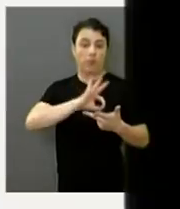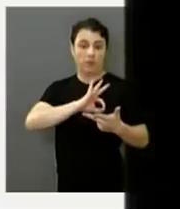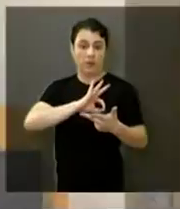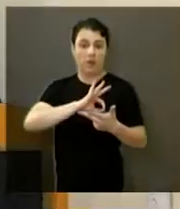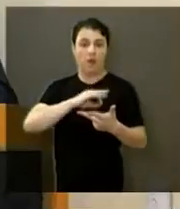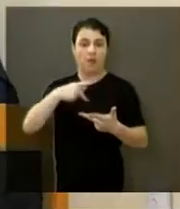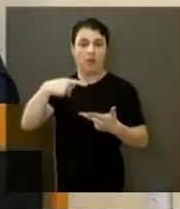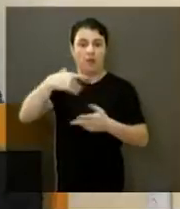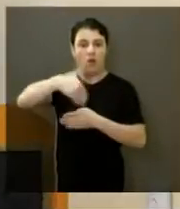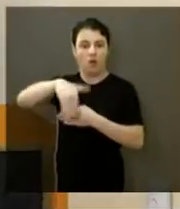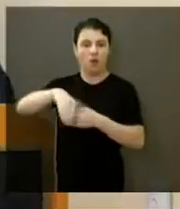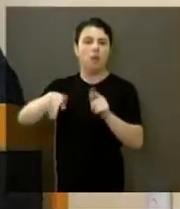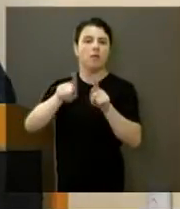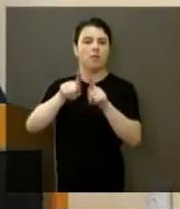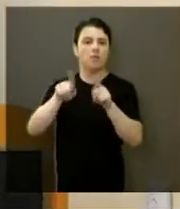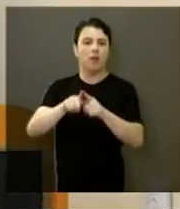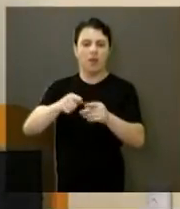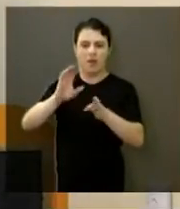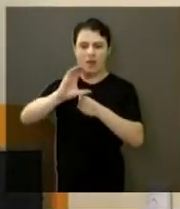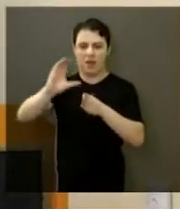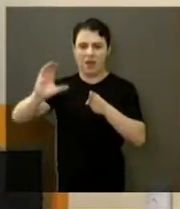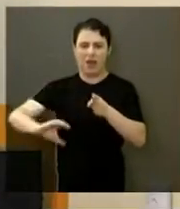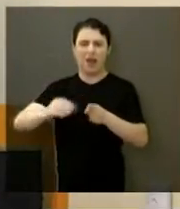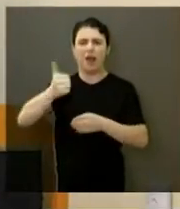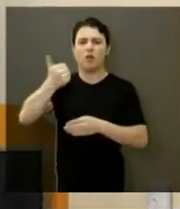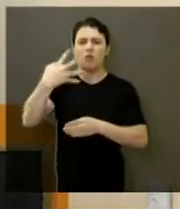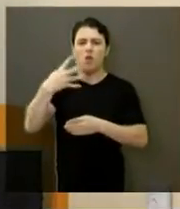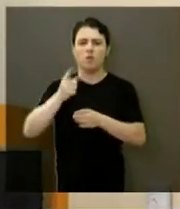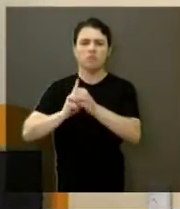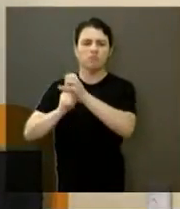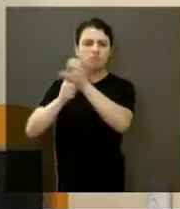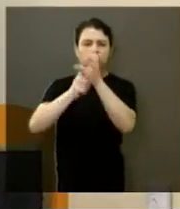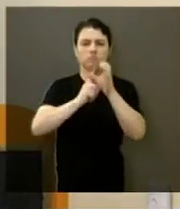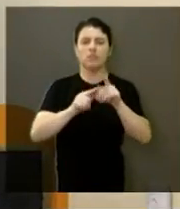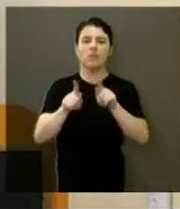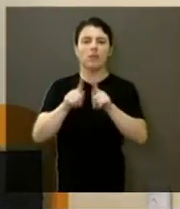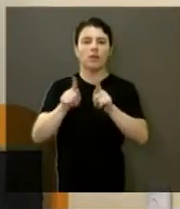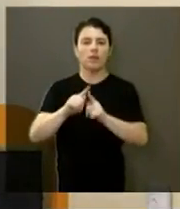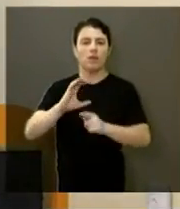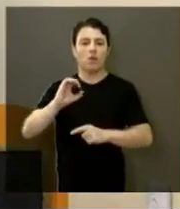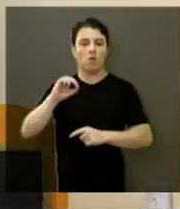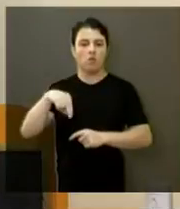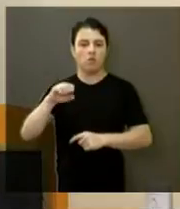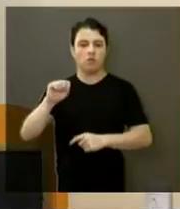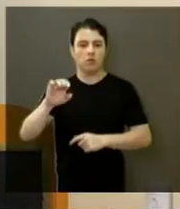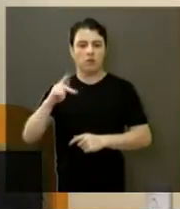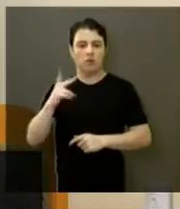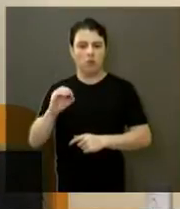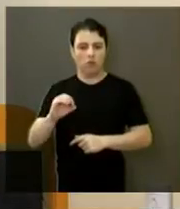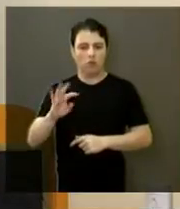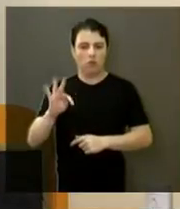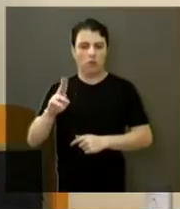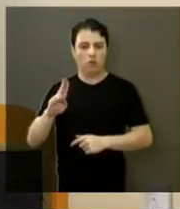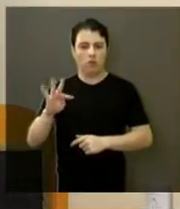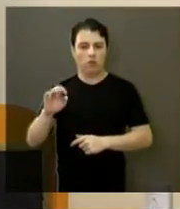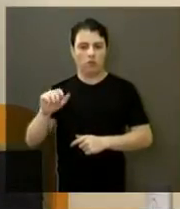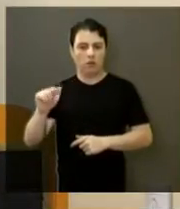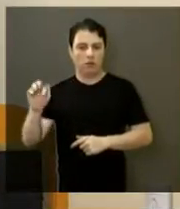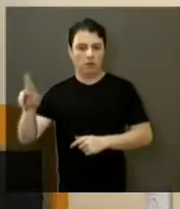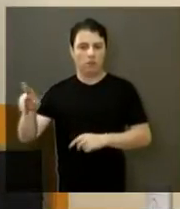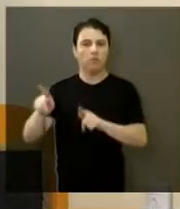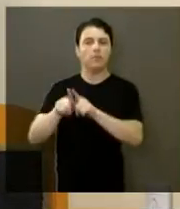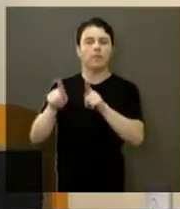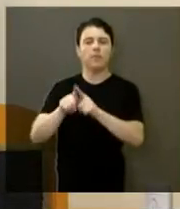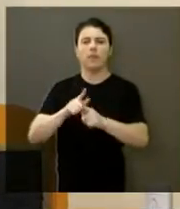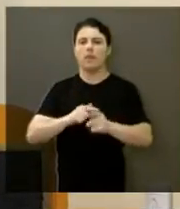cidades, presidente de Câmara Municipal de 14 cidades, Conselho Tutelar, ProERD, Juízes, exposições de